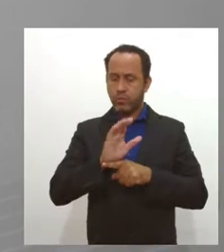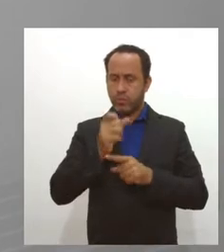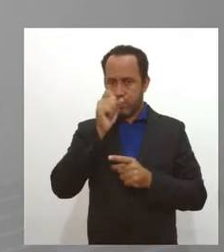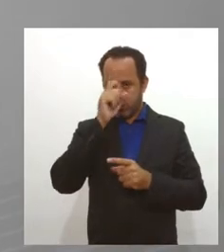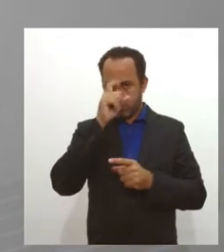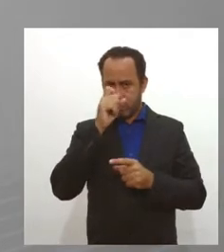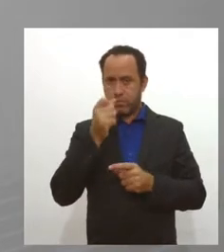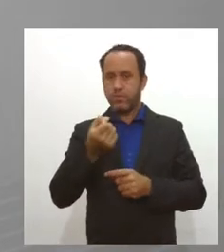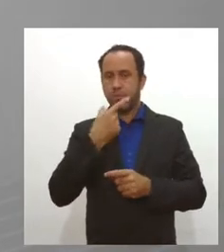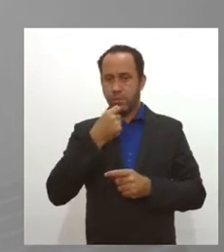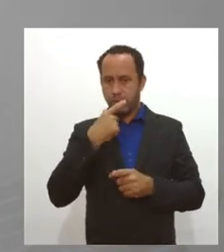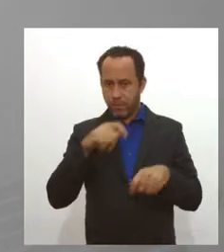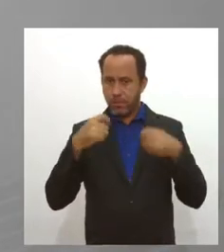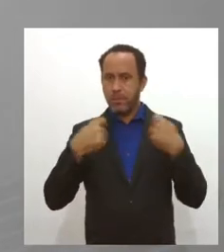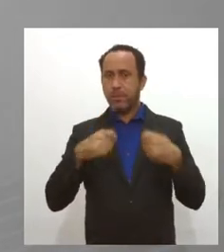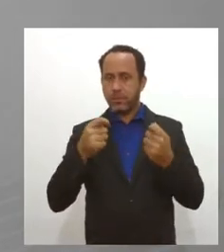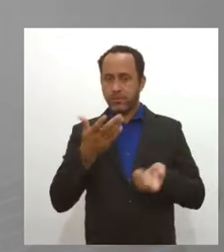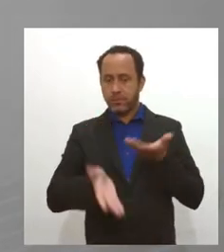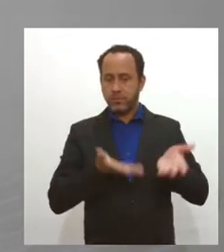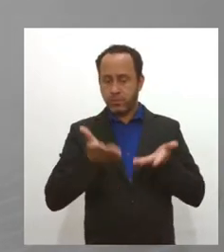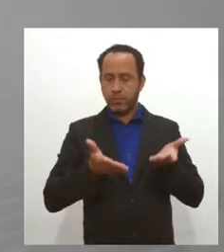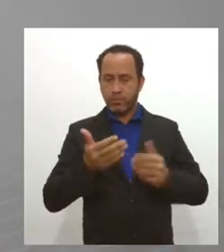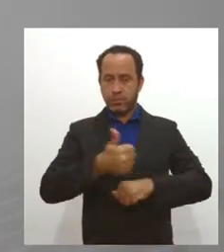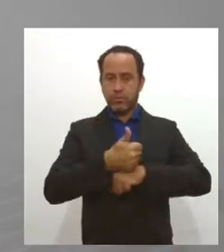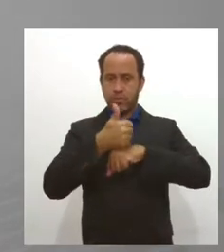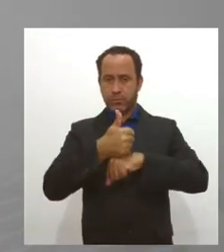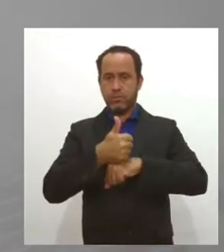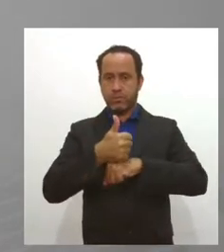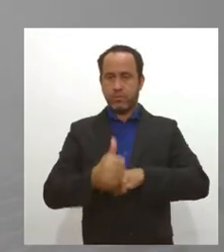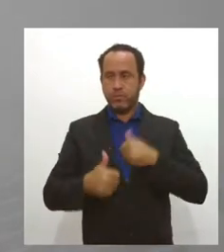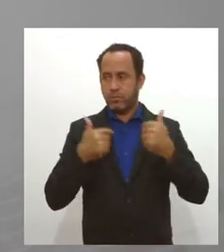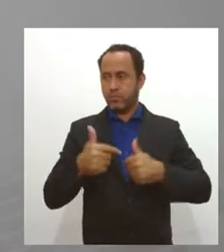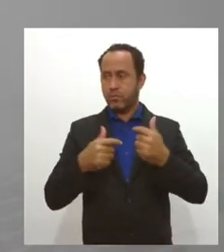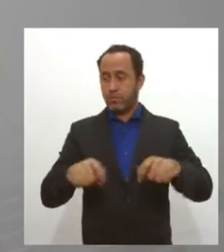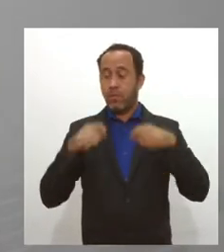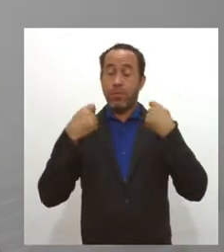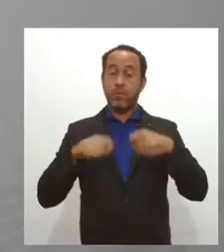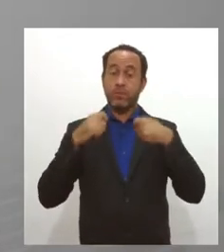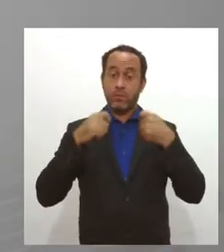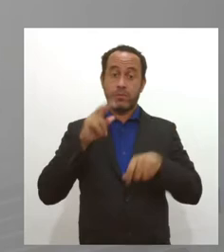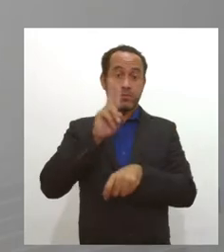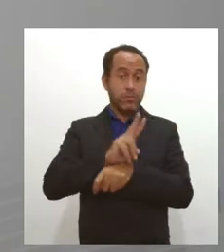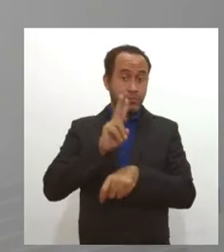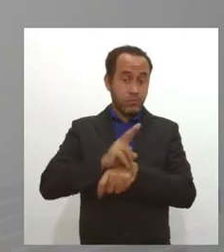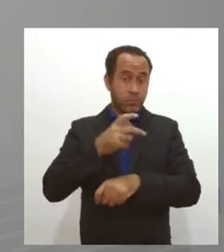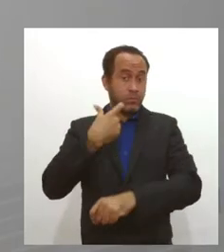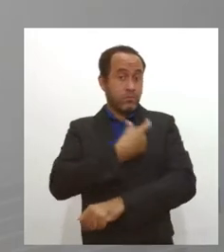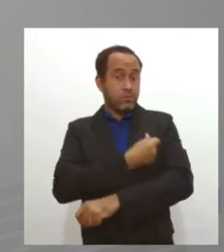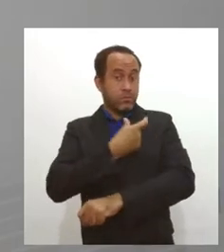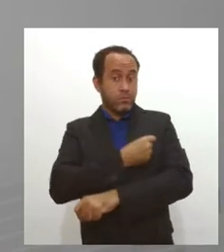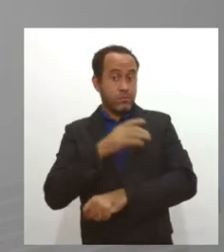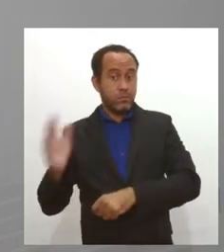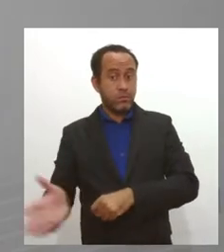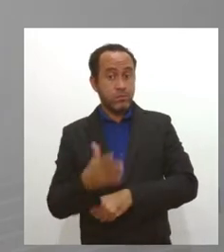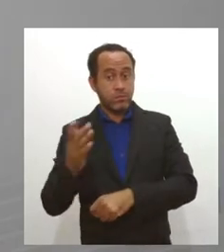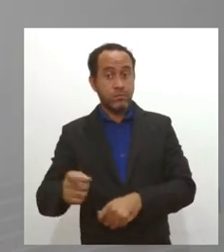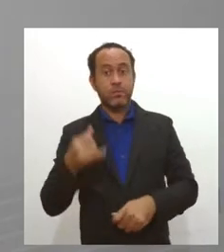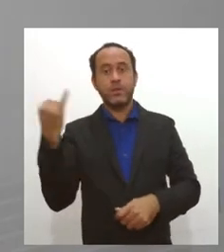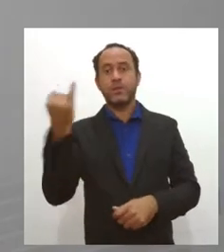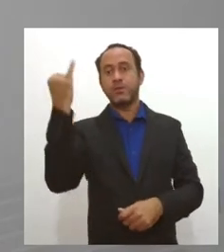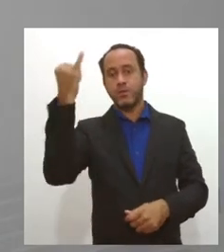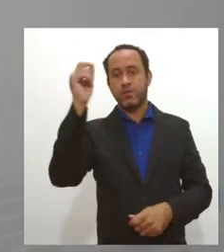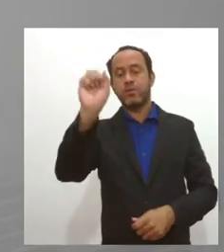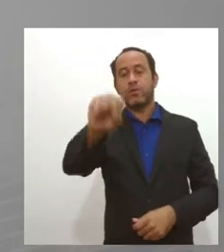medicamentos, a gente precisa cuidar dos profissionais que estão na linha de frente, a gente precisa acompanhar a vacinação, isso sim é importante,